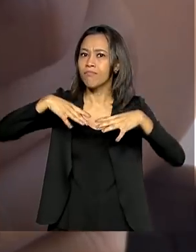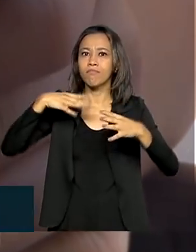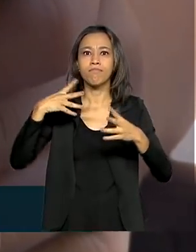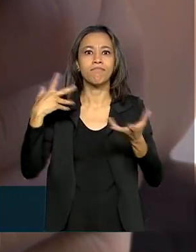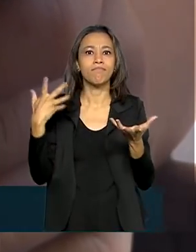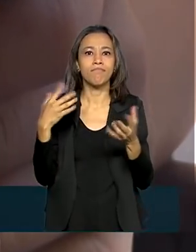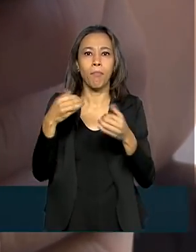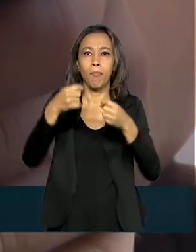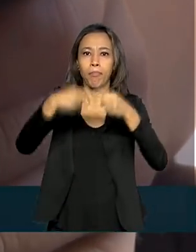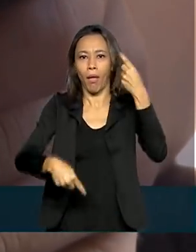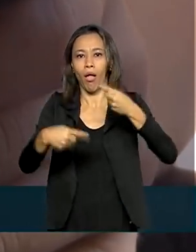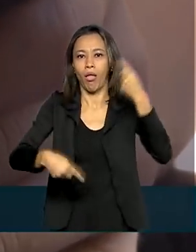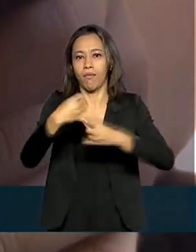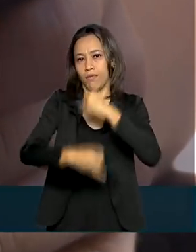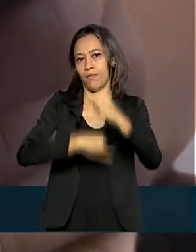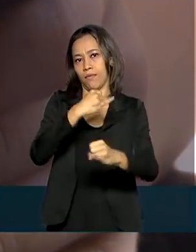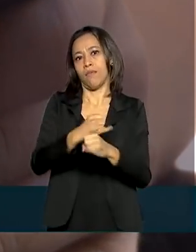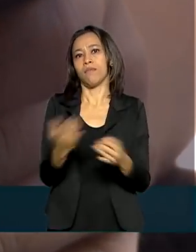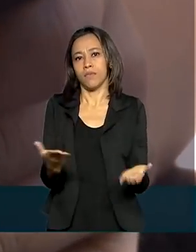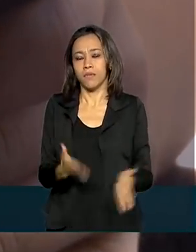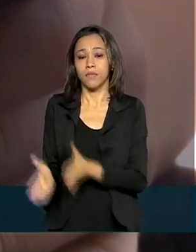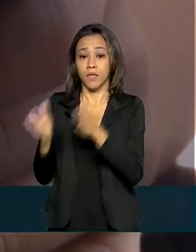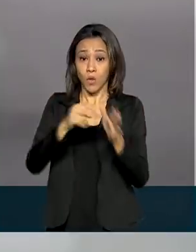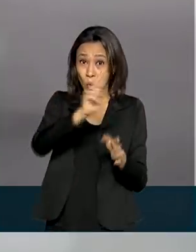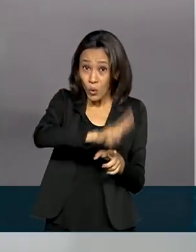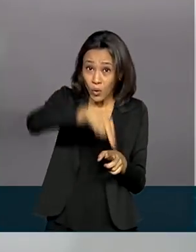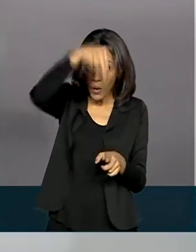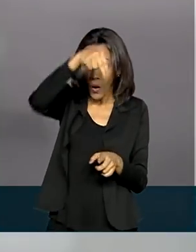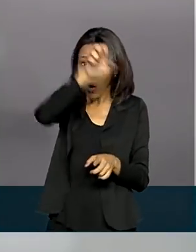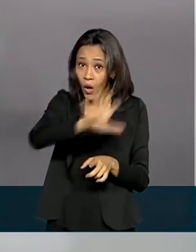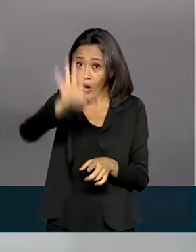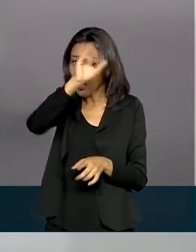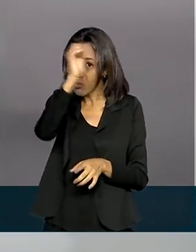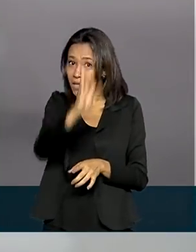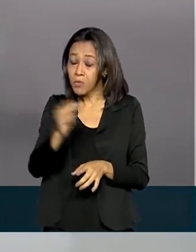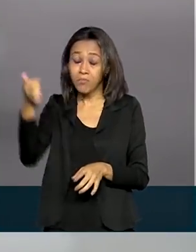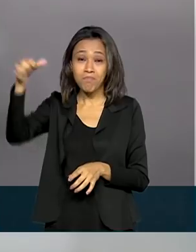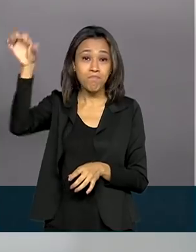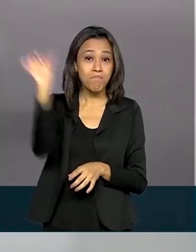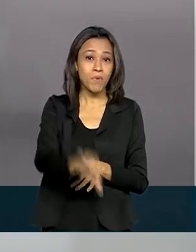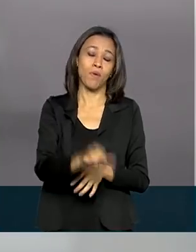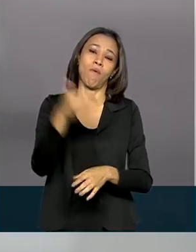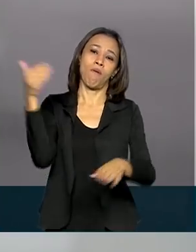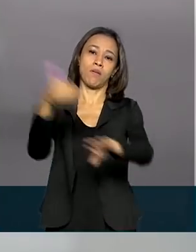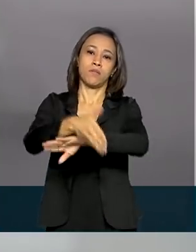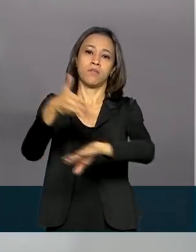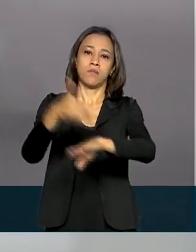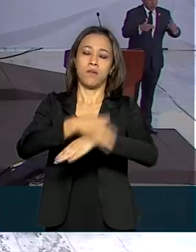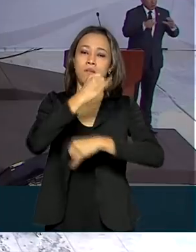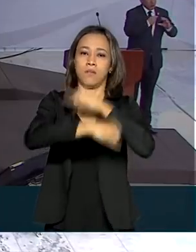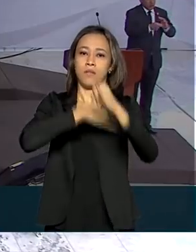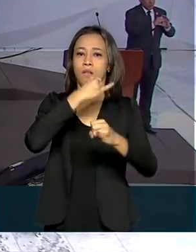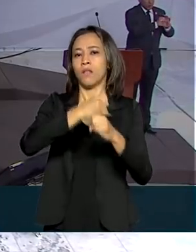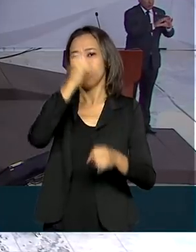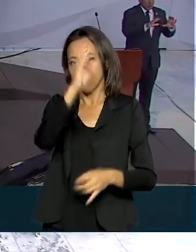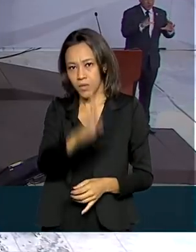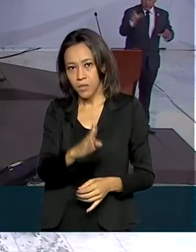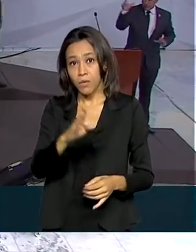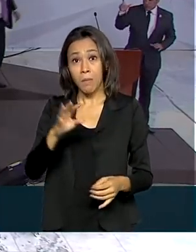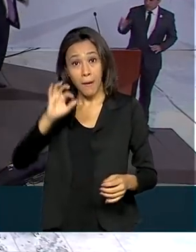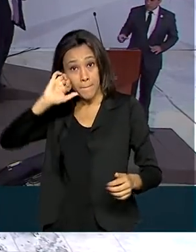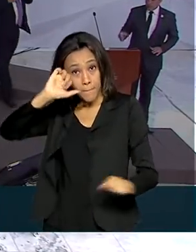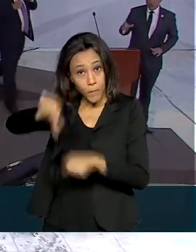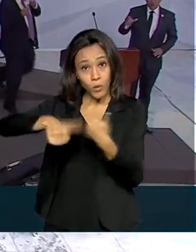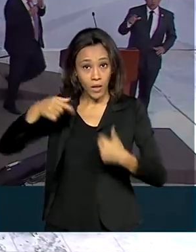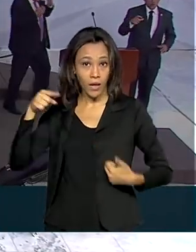De acordo com o governo federal, a região norte é que tem hoje as piores condições de acesso à internet no Brasil. Para mudar a